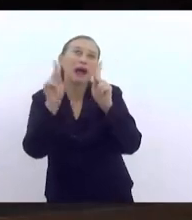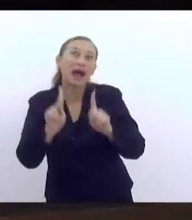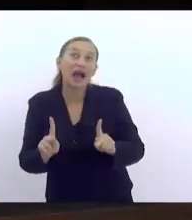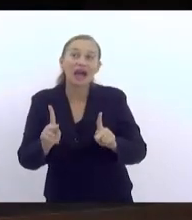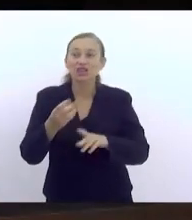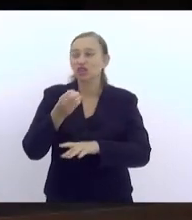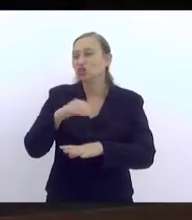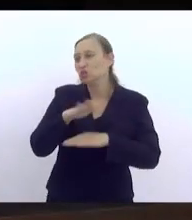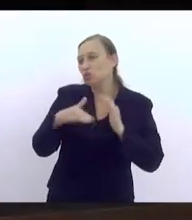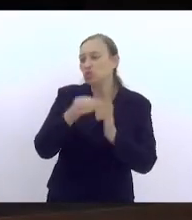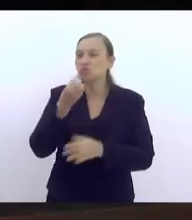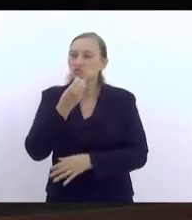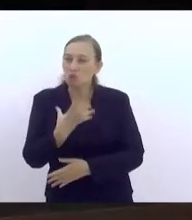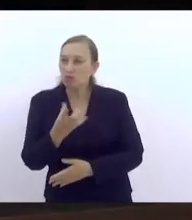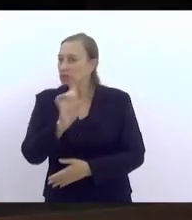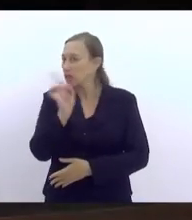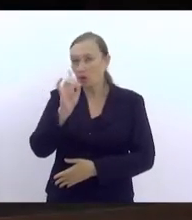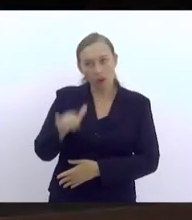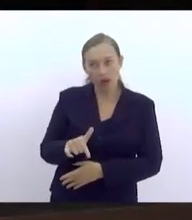bonzinho. Não é isso.